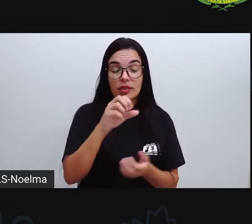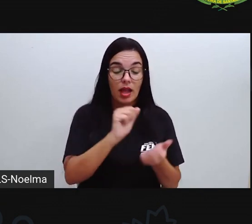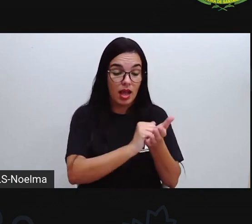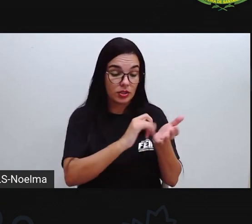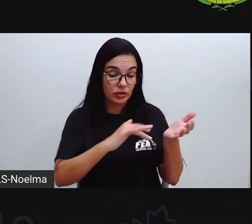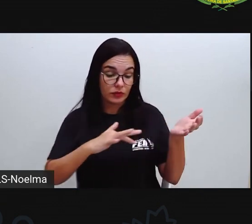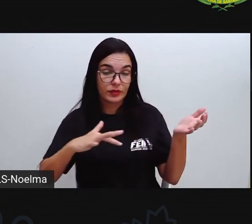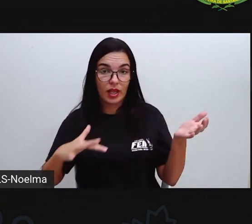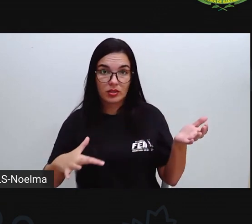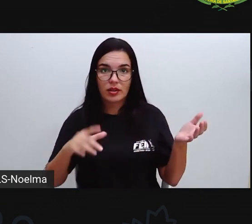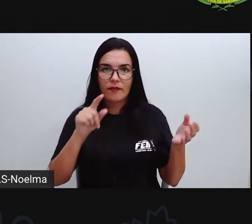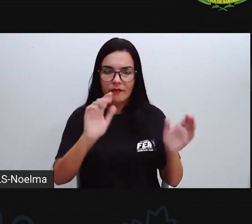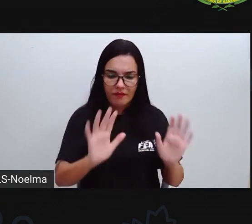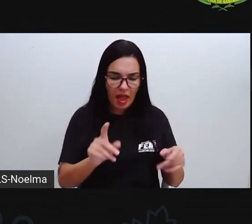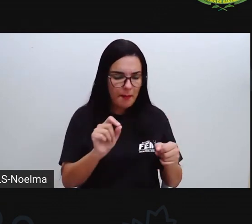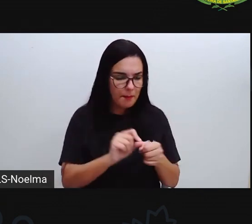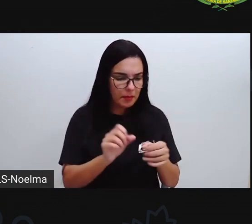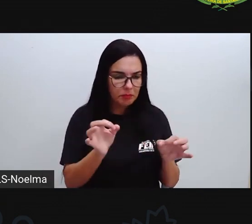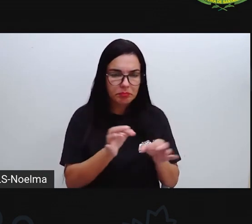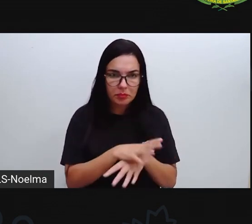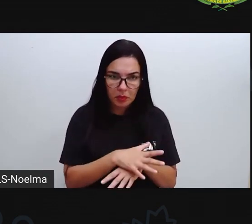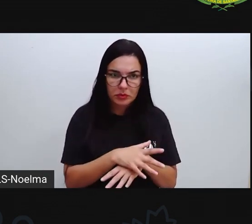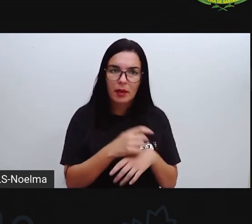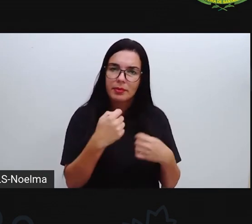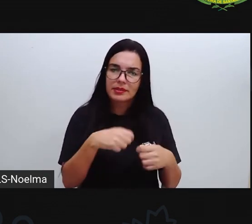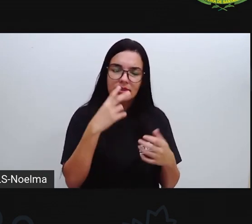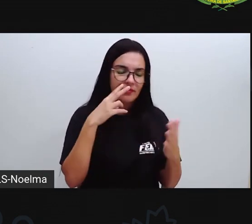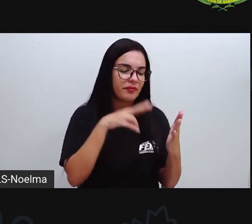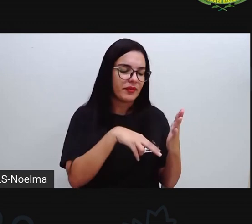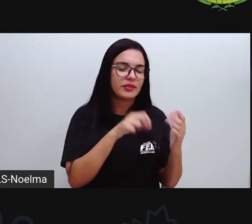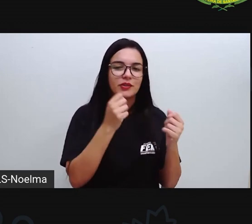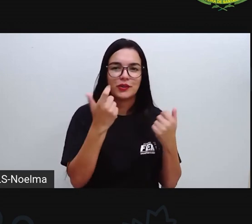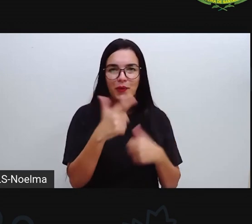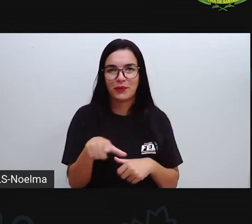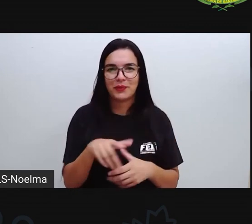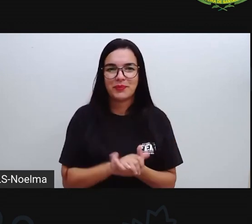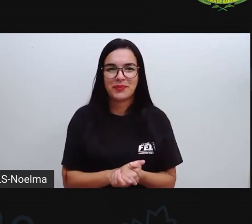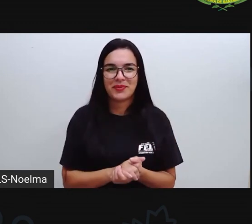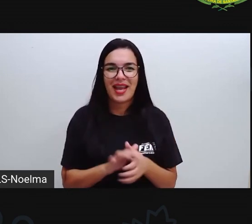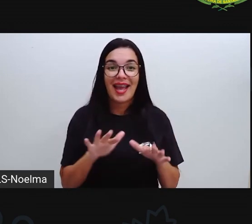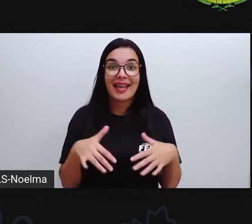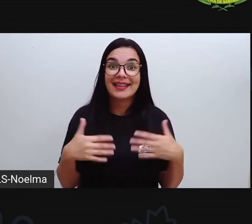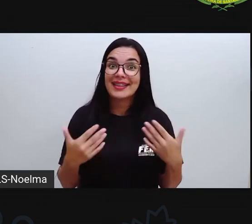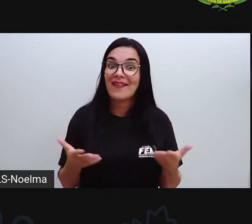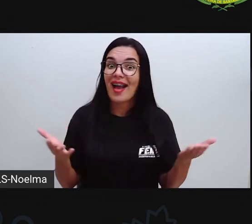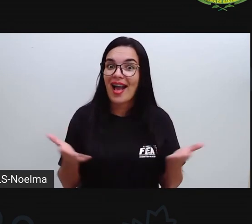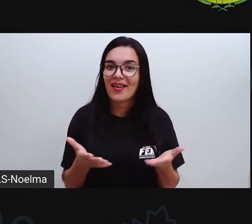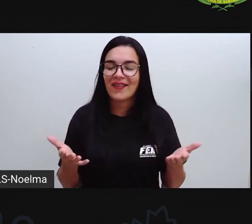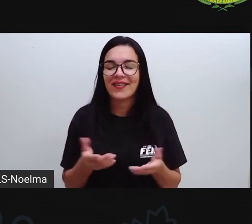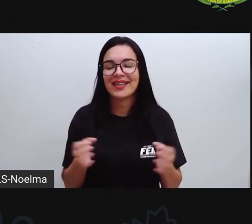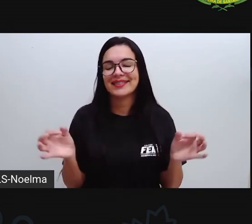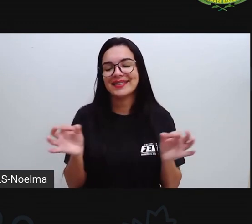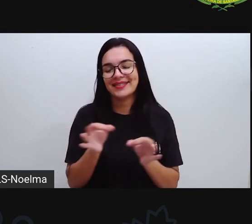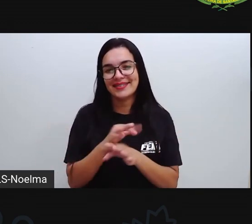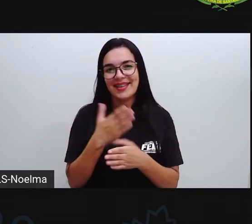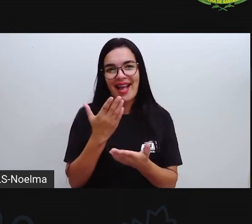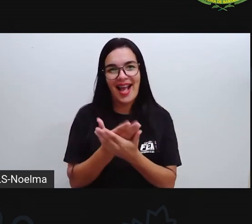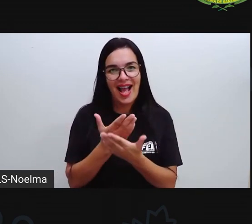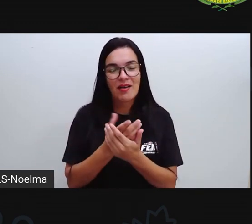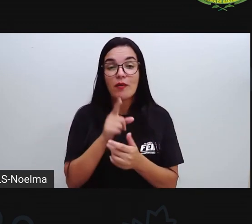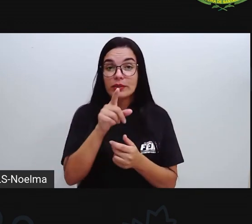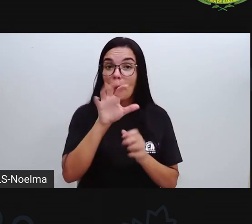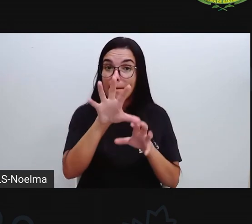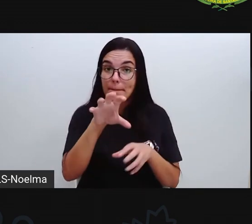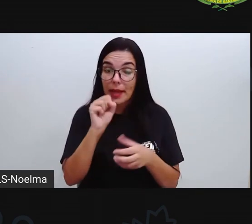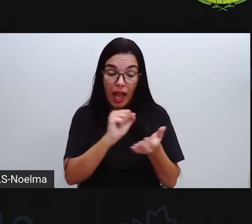sem que vocês façam essa revisão, certo? Bom, gente, nós vamos ficando por aqui. Pegue lá o seu